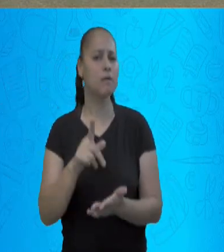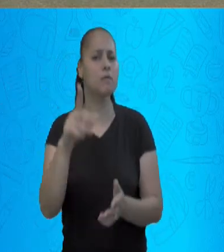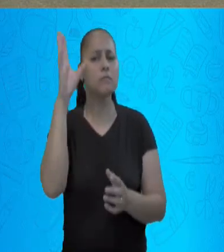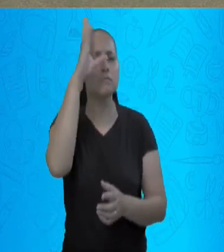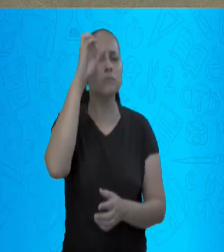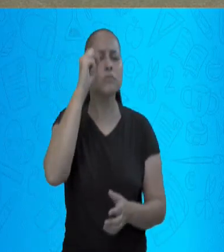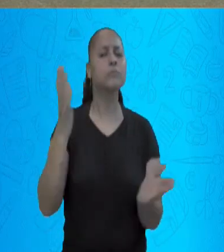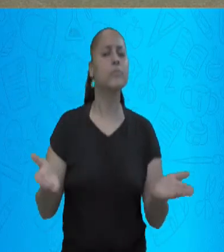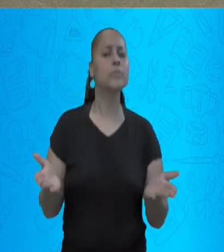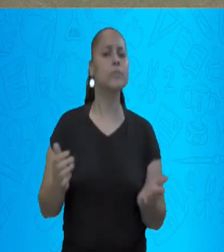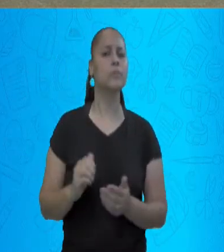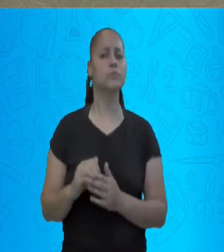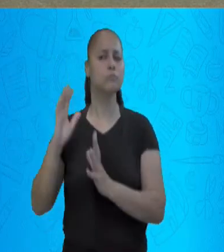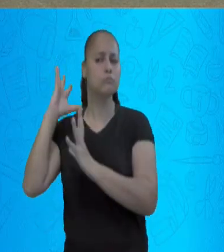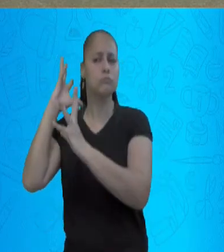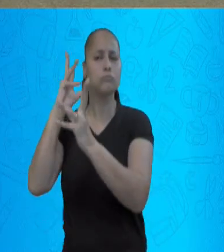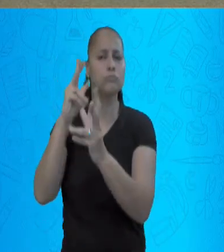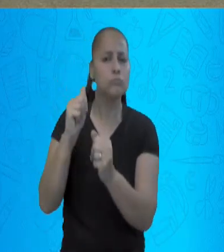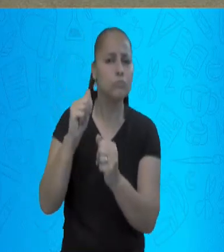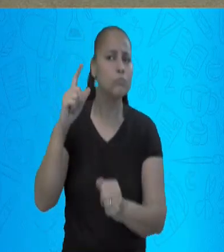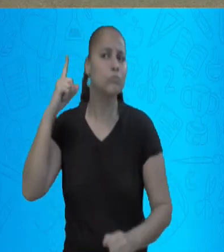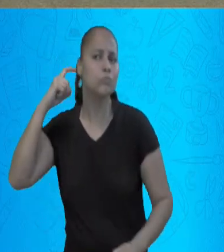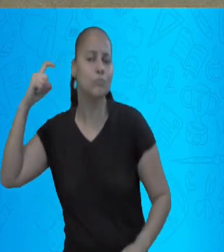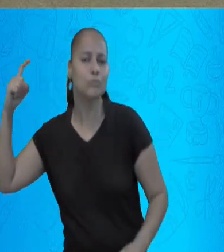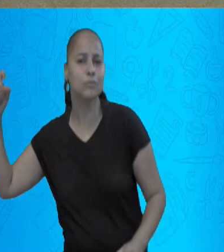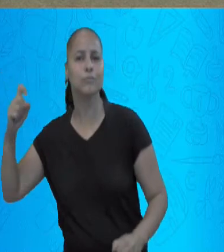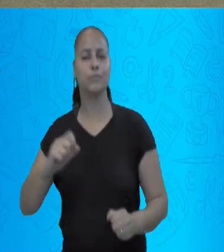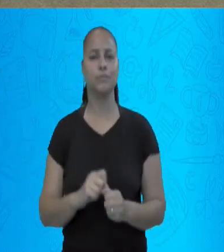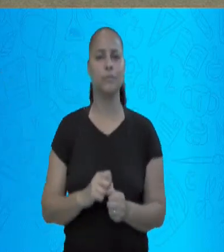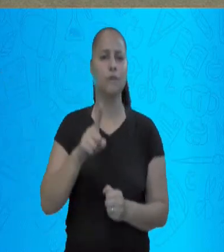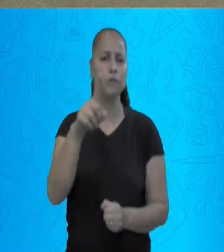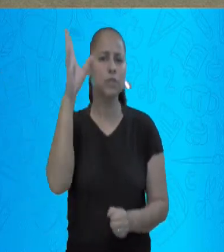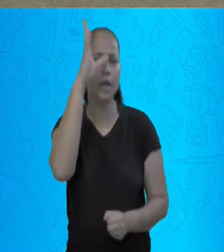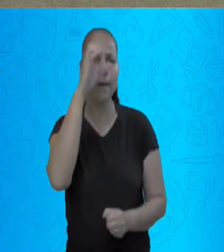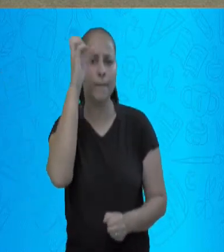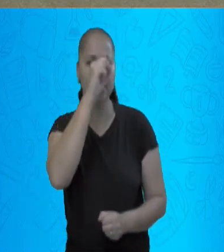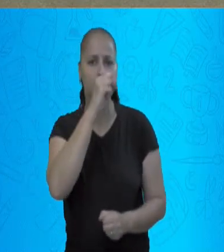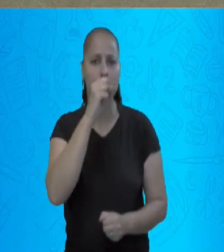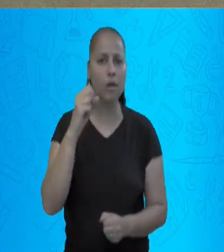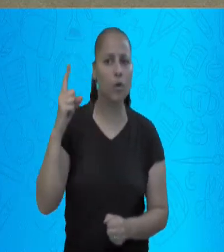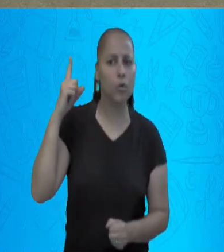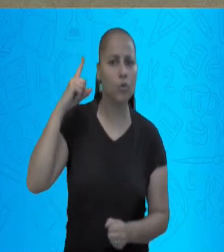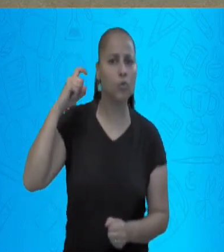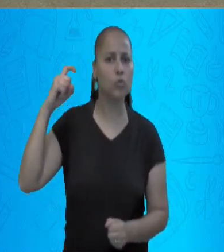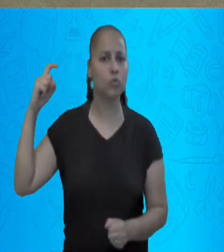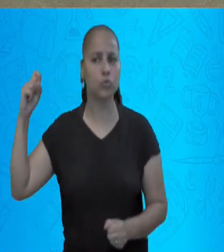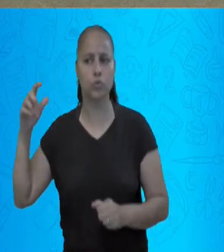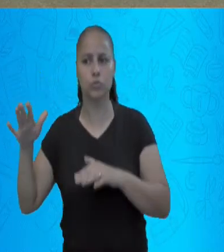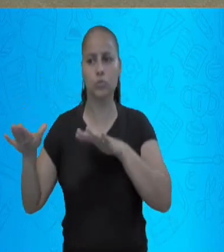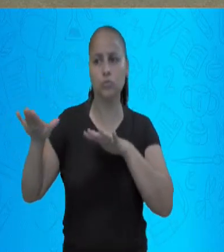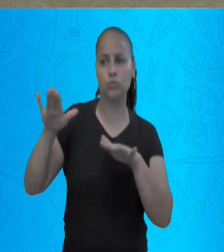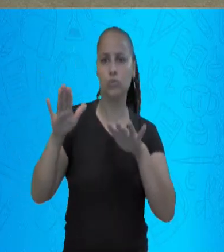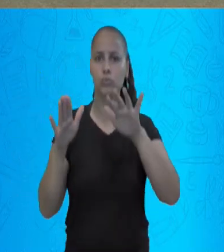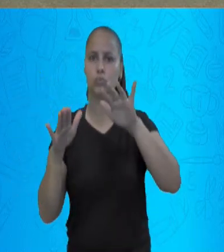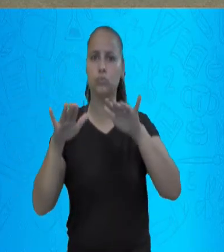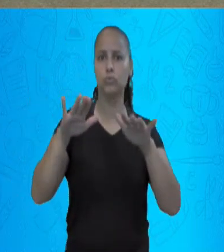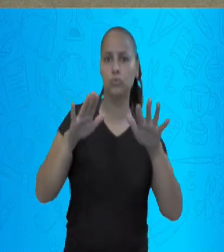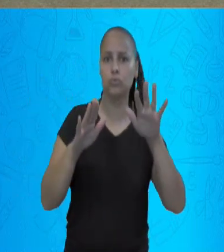aprendeu hoje? Sobre o som. Nós aprendemos que os sons são vibrações